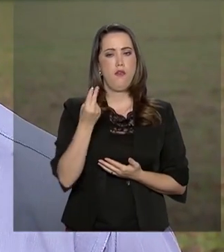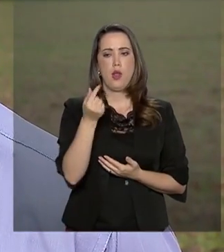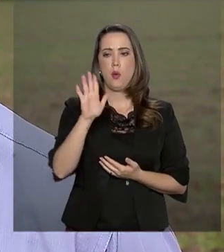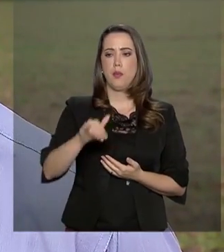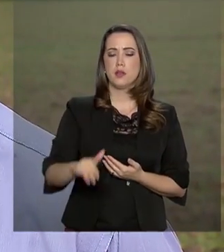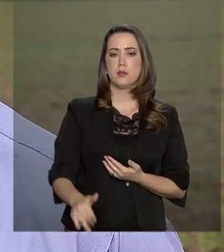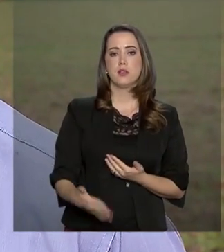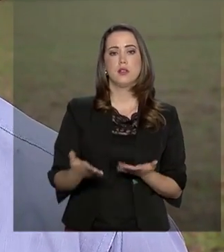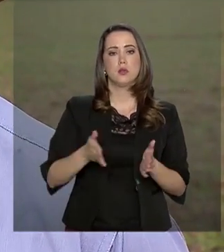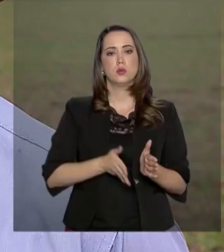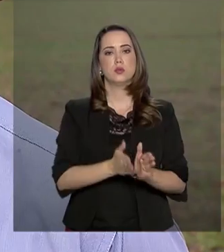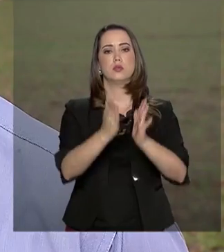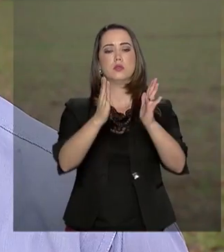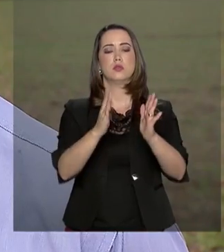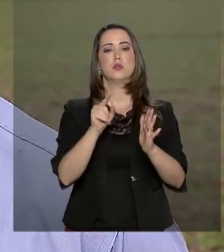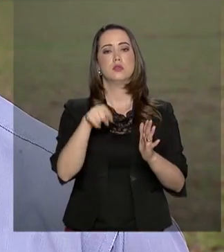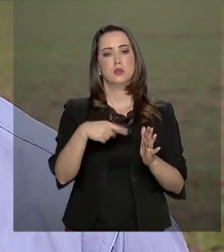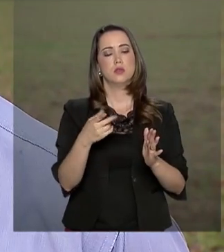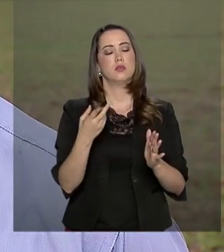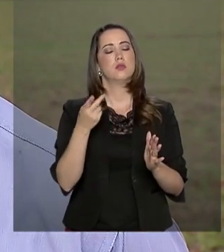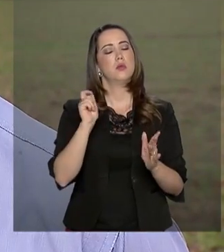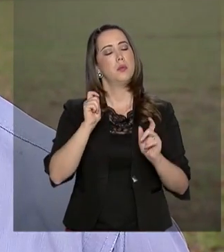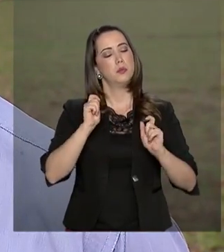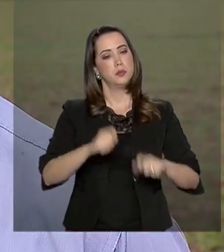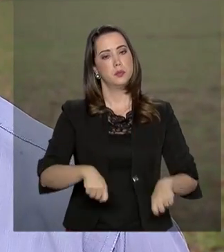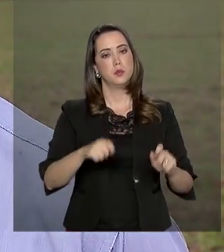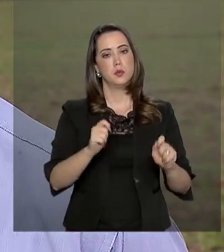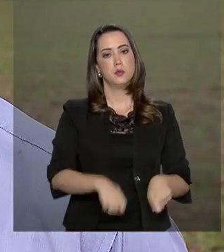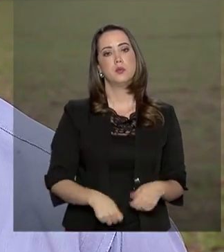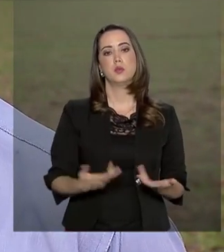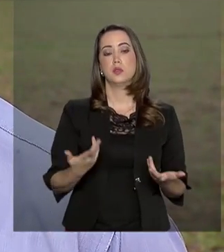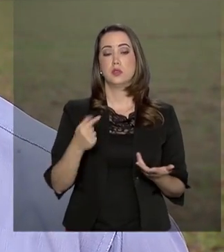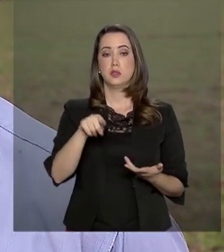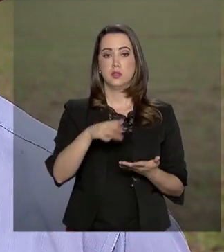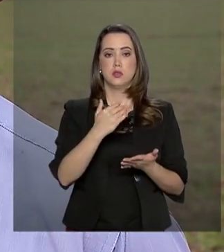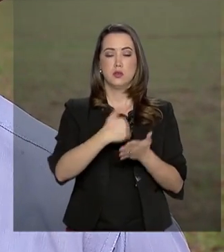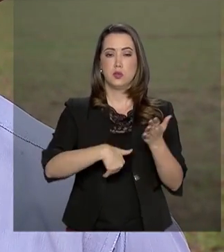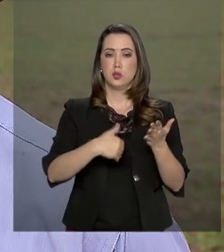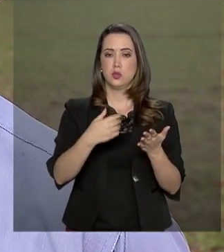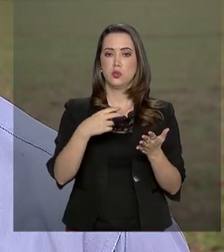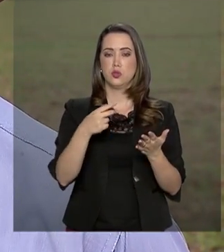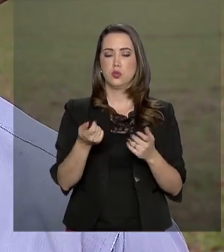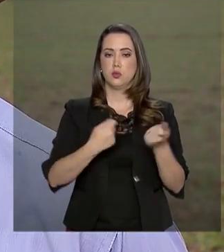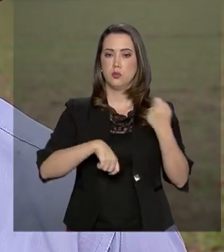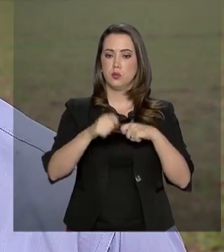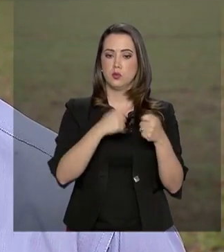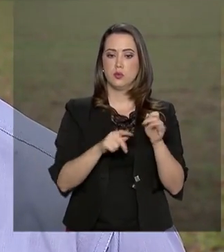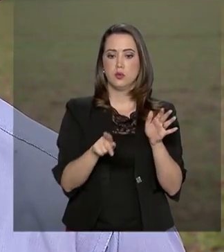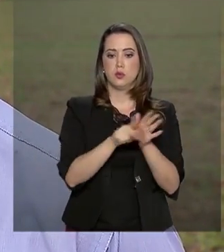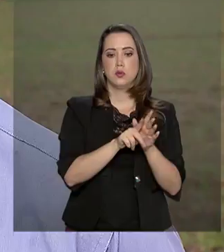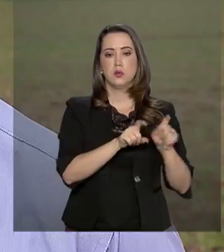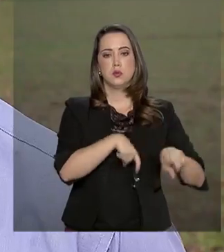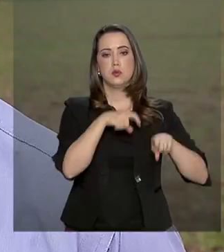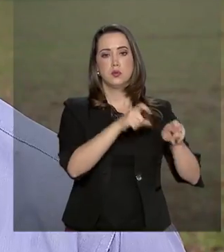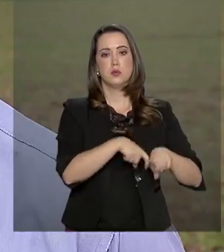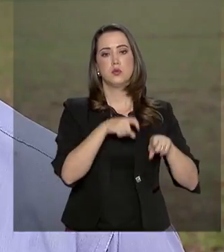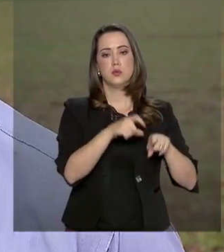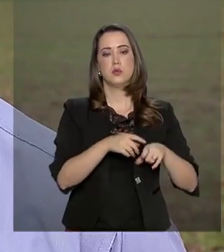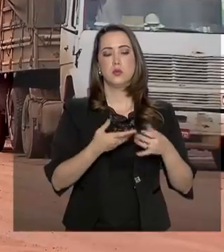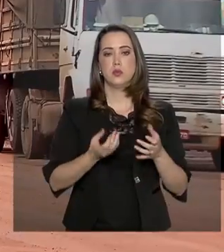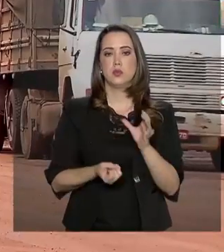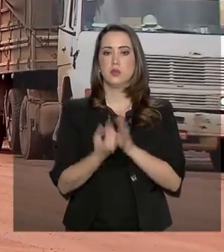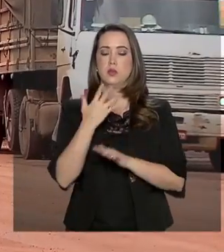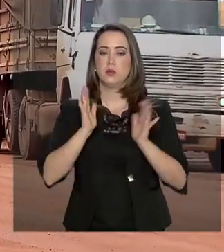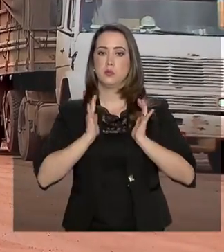barato que o rodoviário, isso aí provavelmente vai deixar parte dessa economia ao produtor rural nas fazendas, gerando